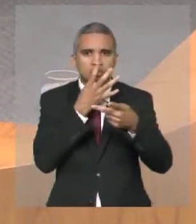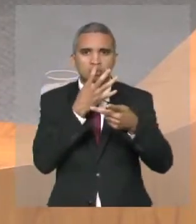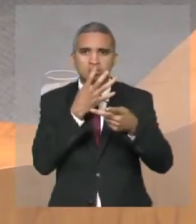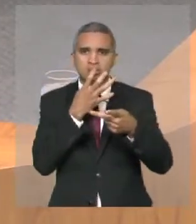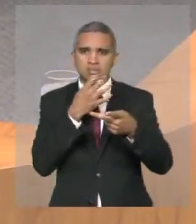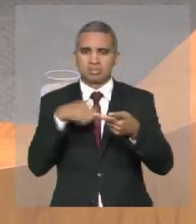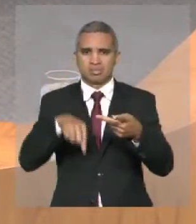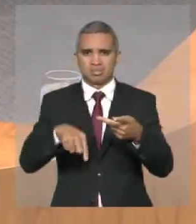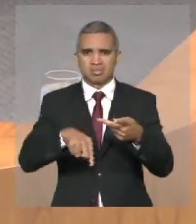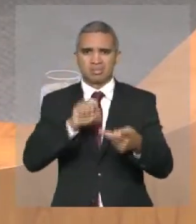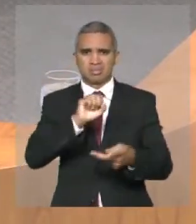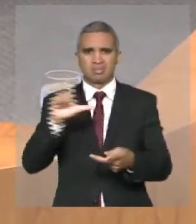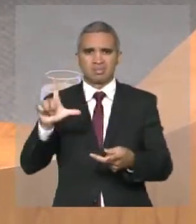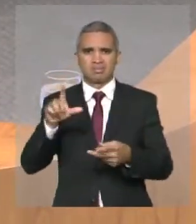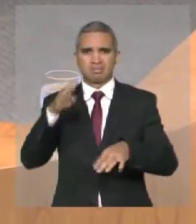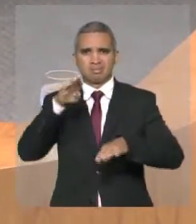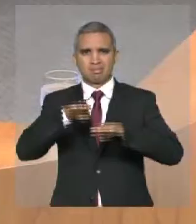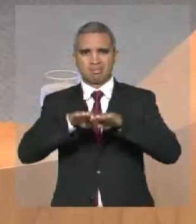mal administrados